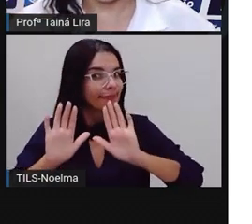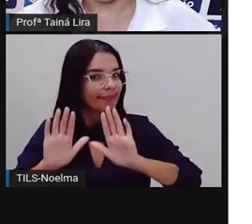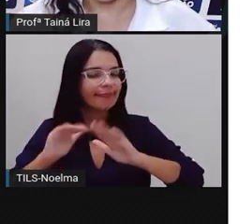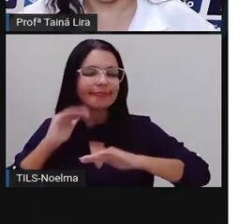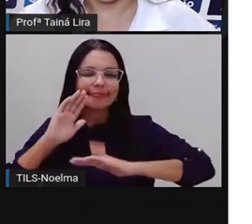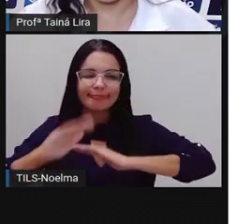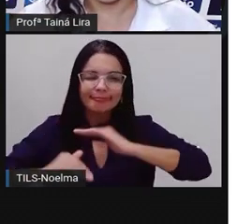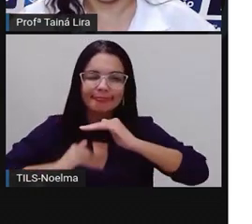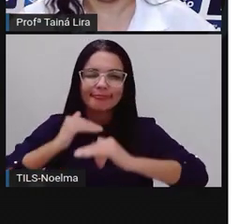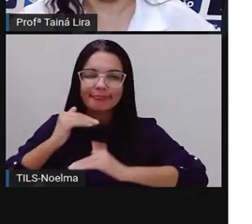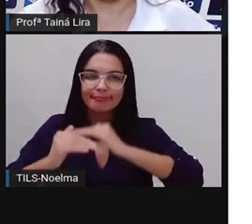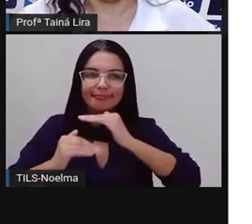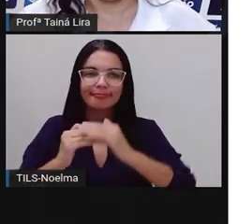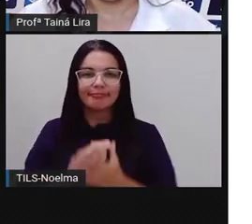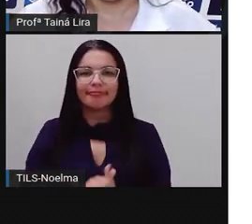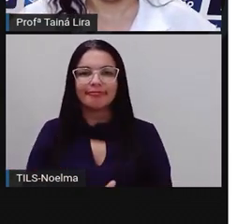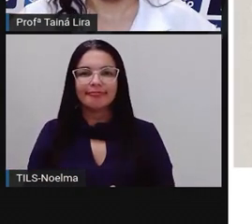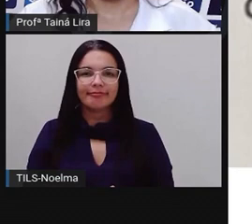devagarzinho, tá bom?